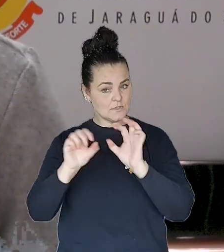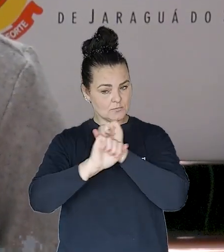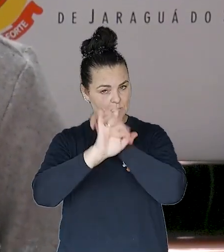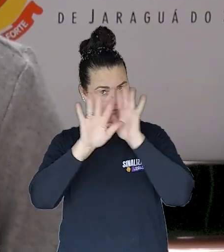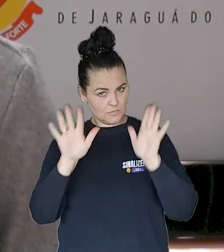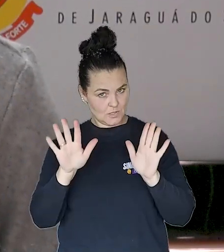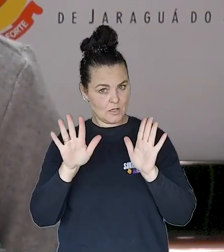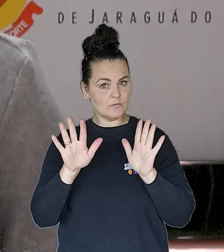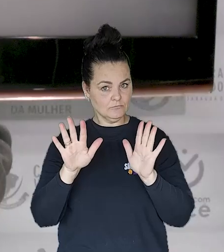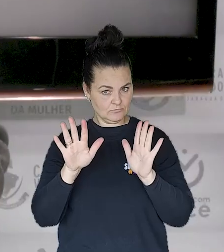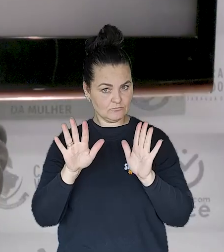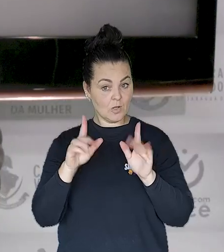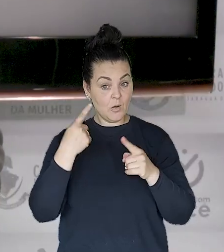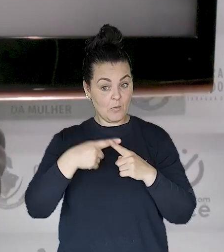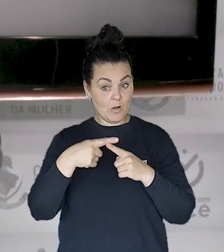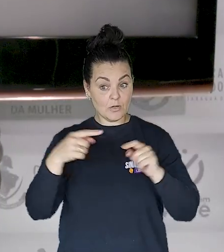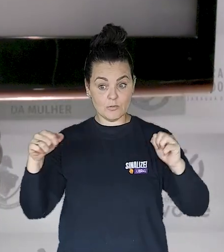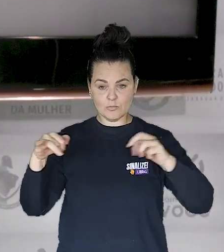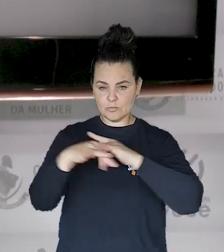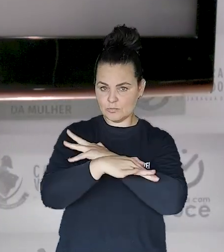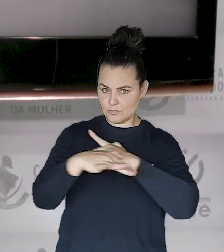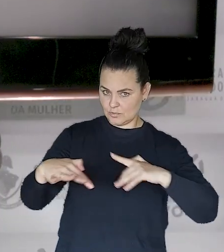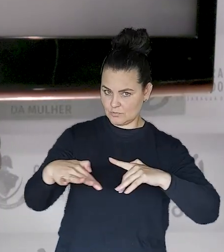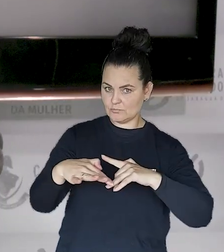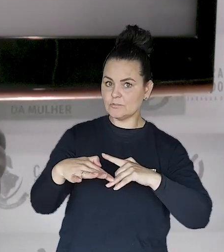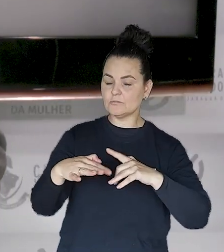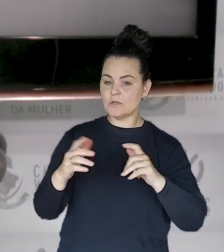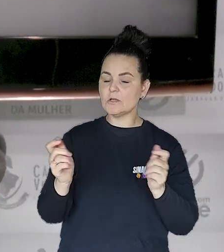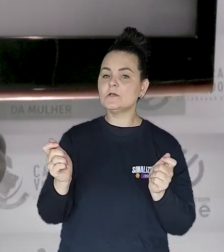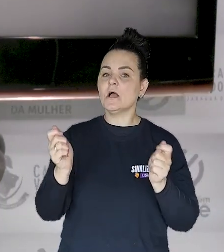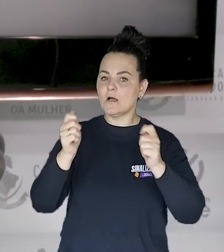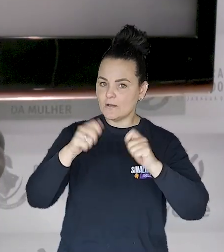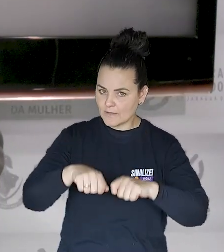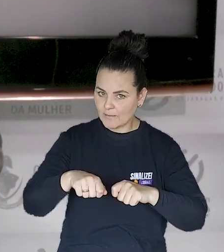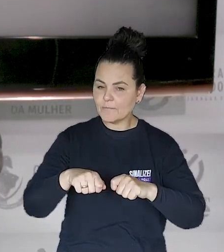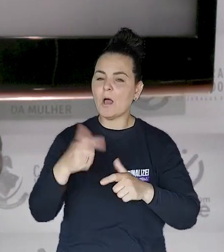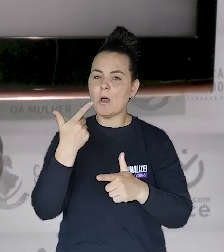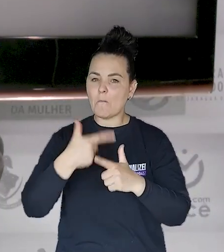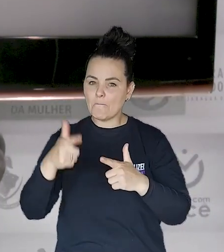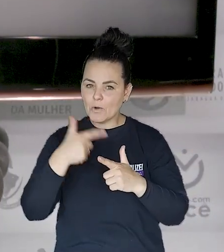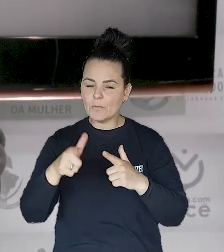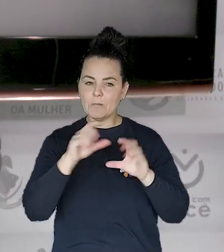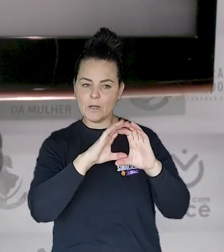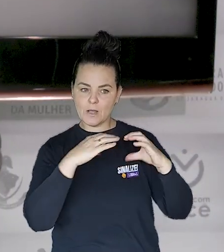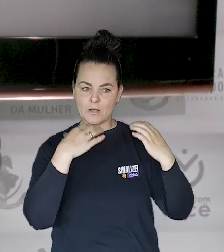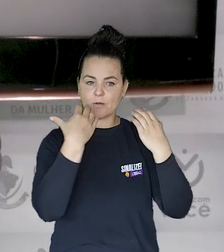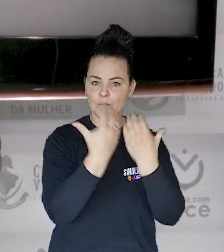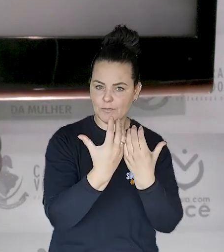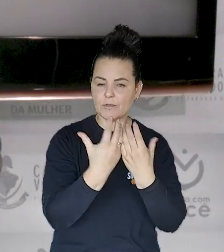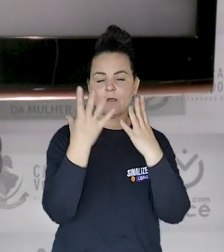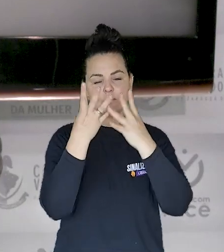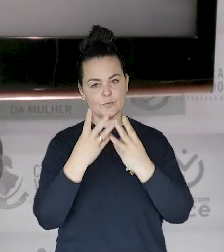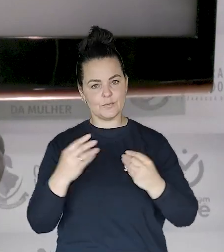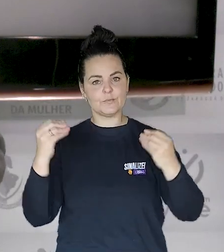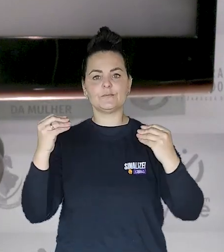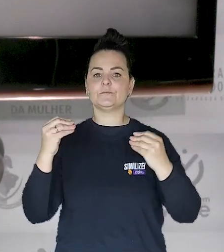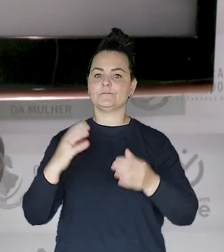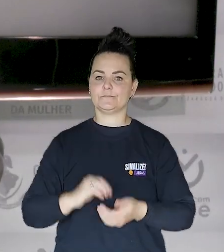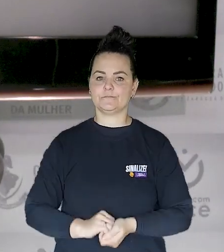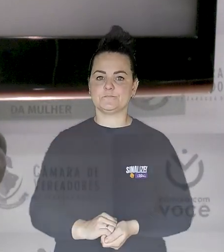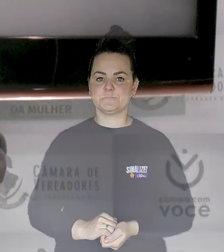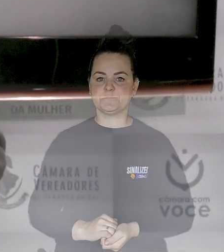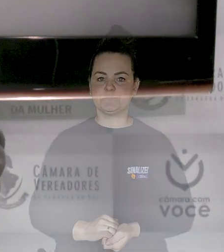celeridade necessária para que o trânsito na região seja readequado e os problemas enfrentados pela comunidade local